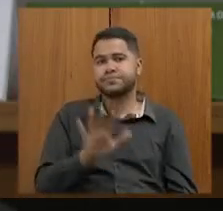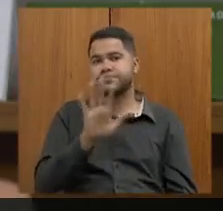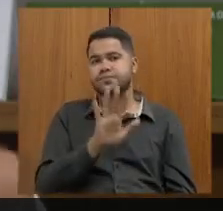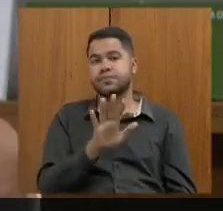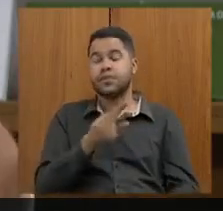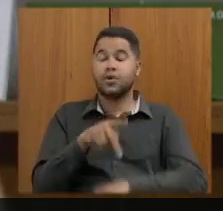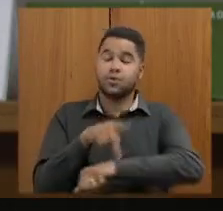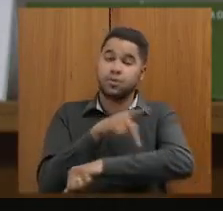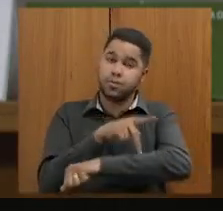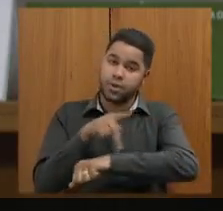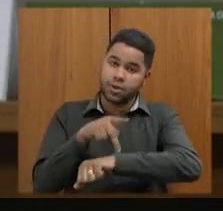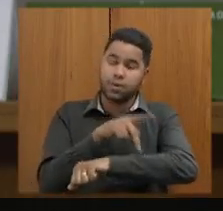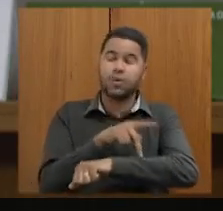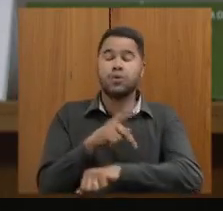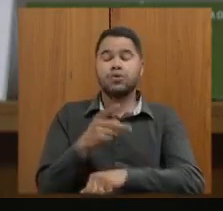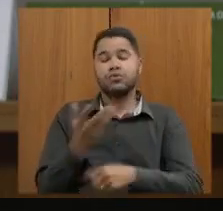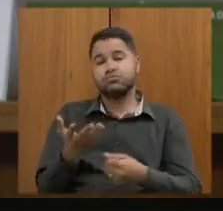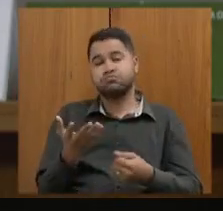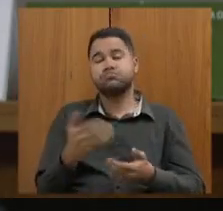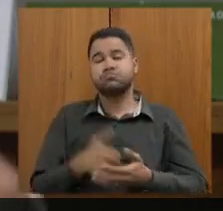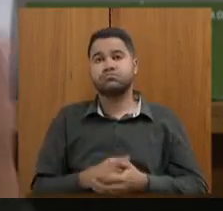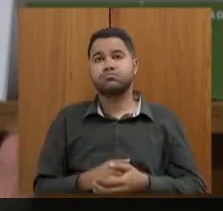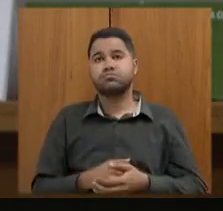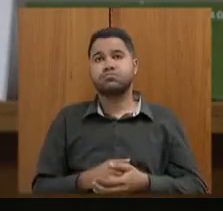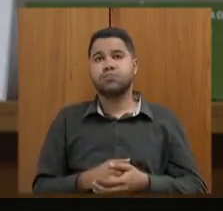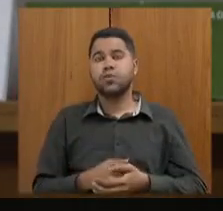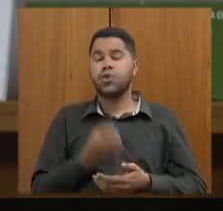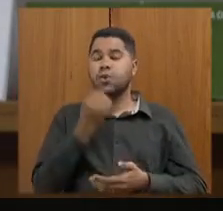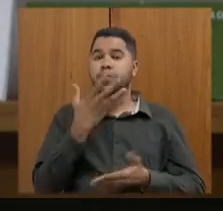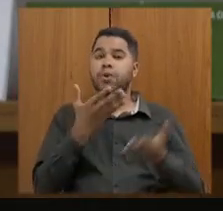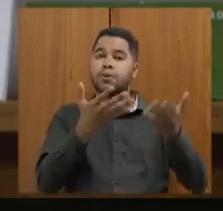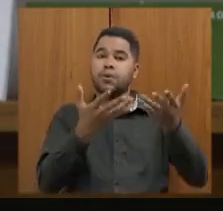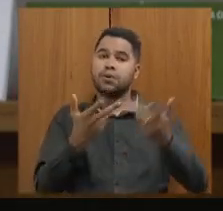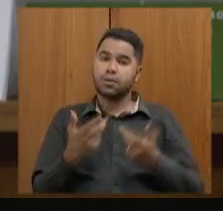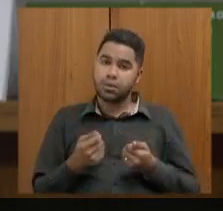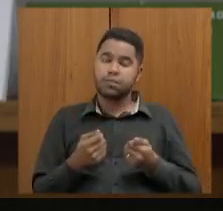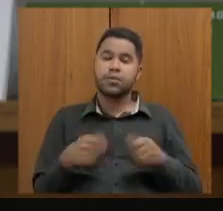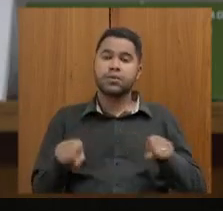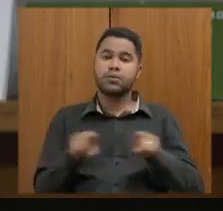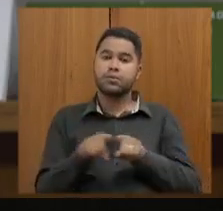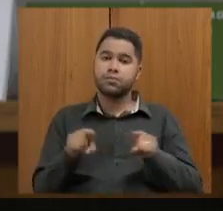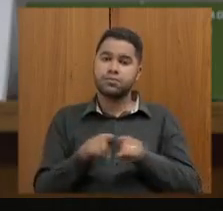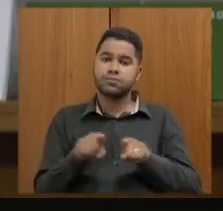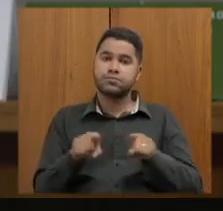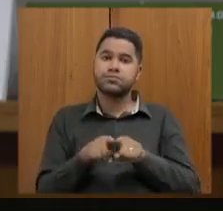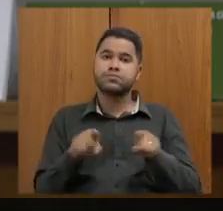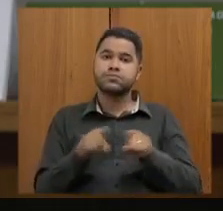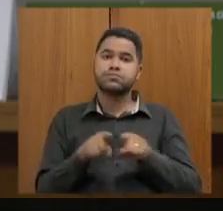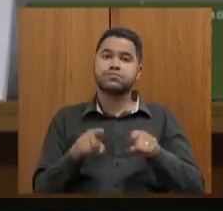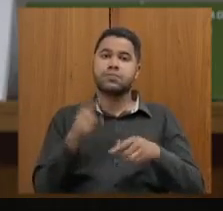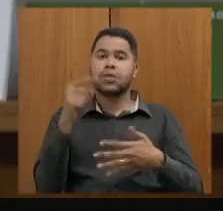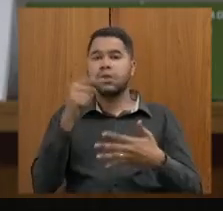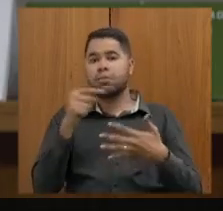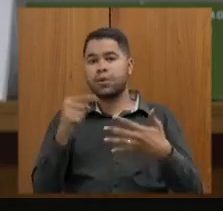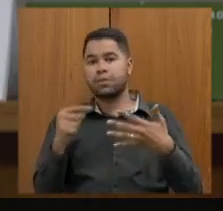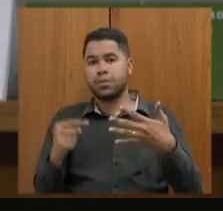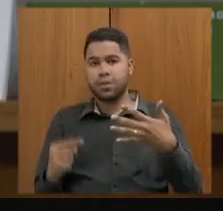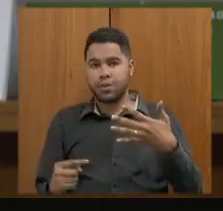pedagógico dando uma boa dando um bom acolhimento a eles nas escolas e também em termos de